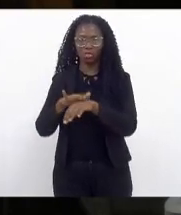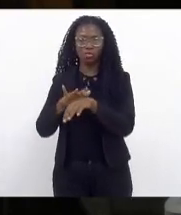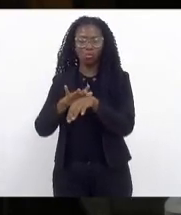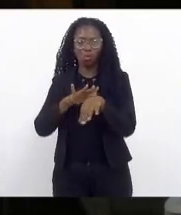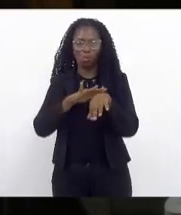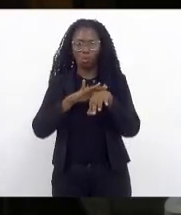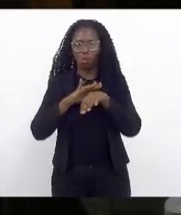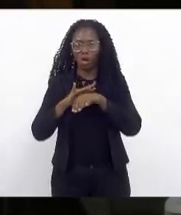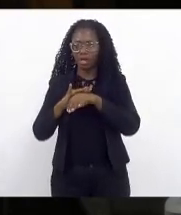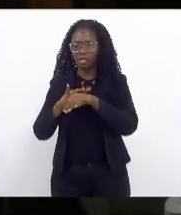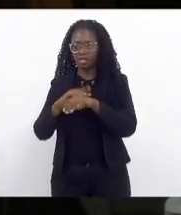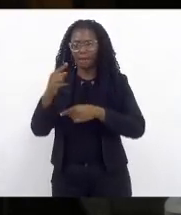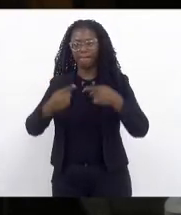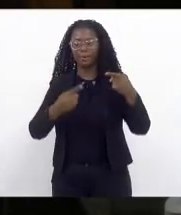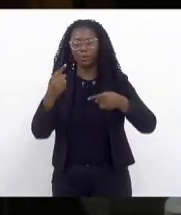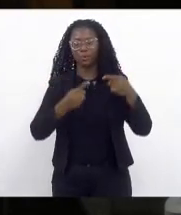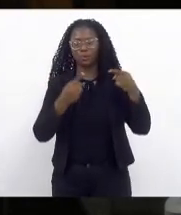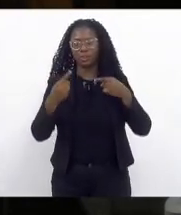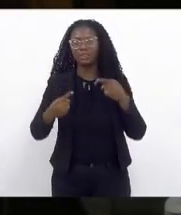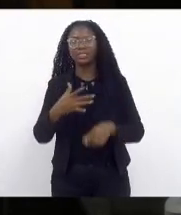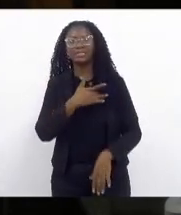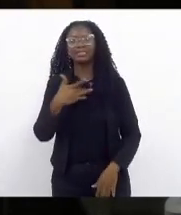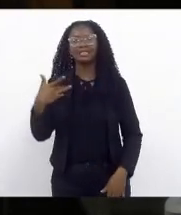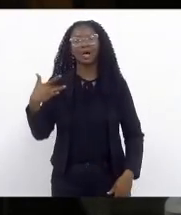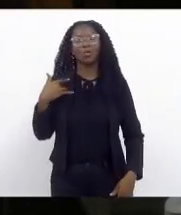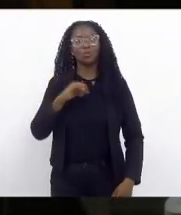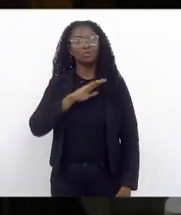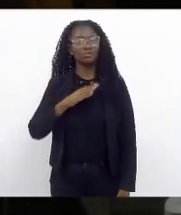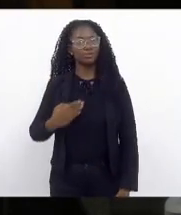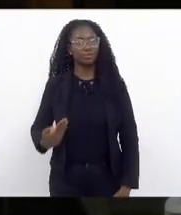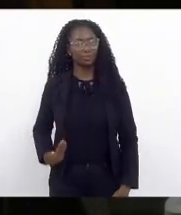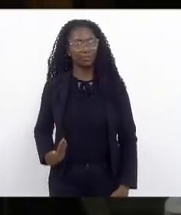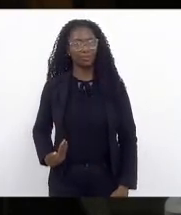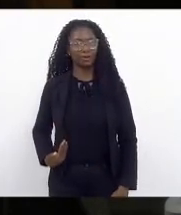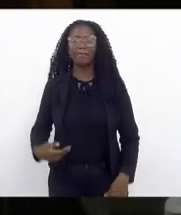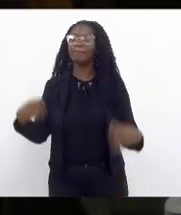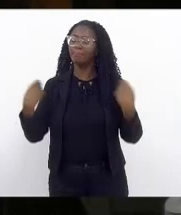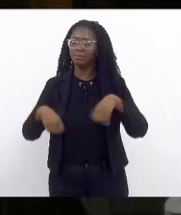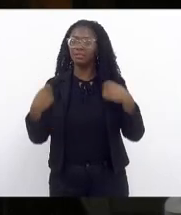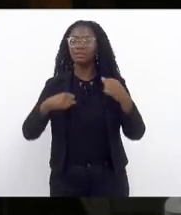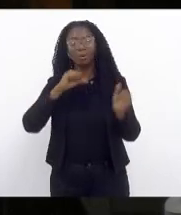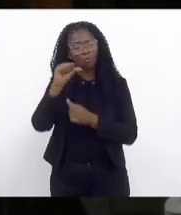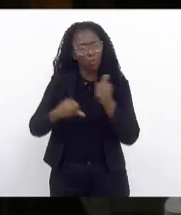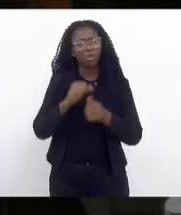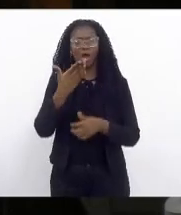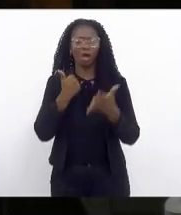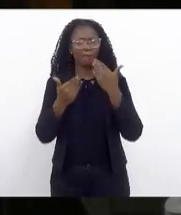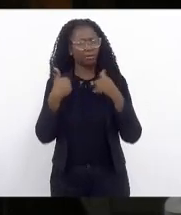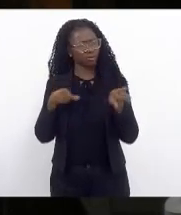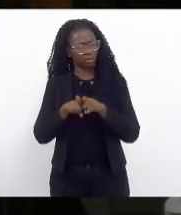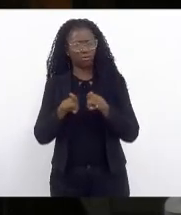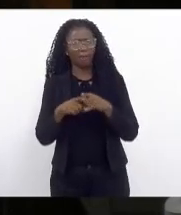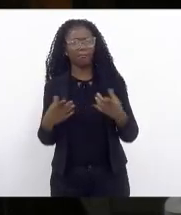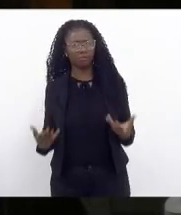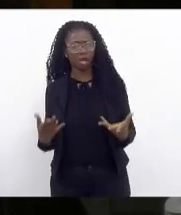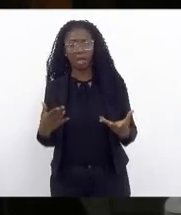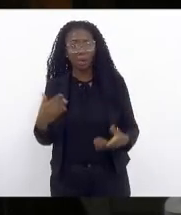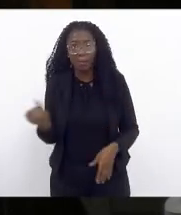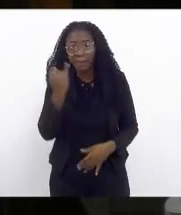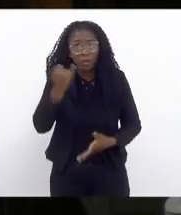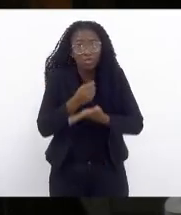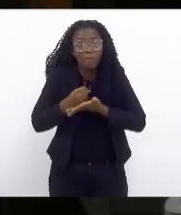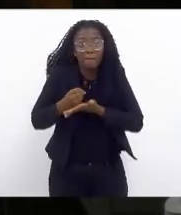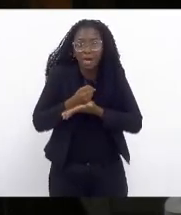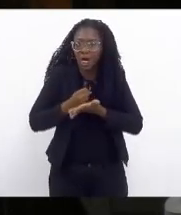isto é política de saúde pública tem que mudar a alimentação isso é o fundamental